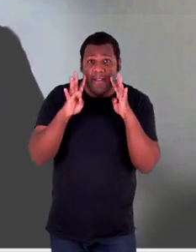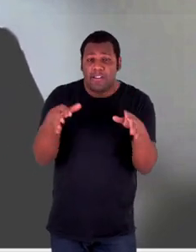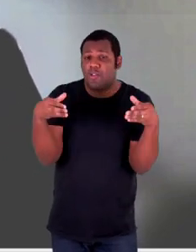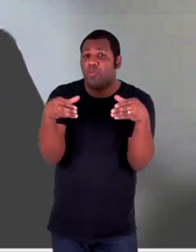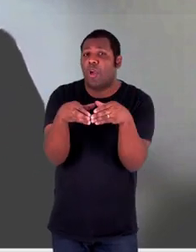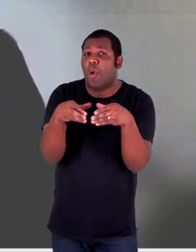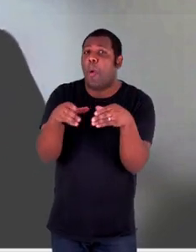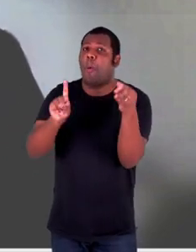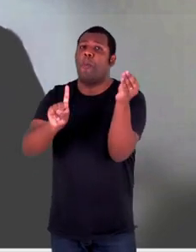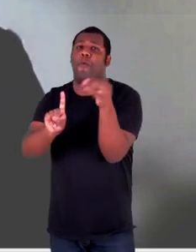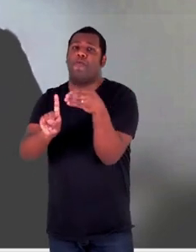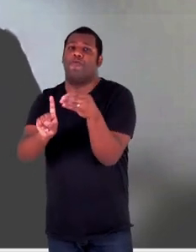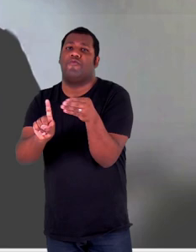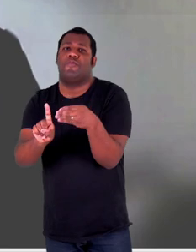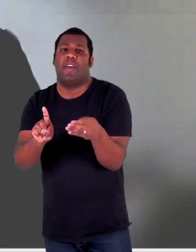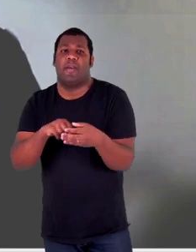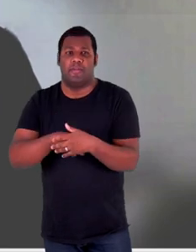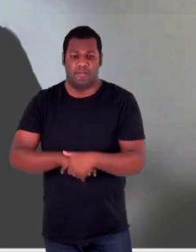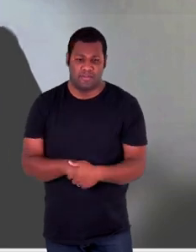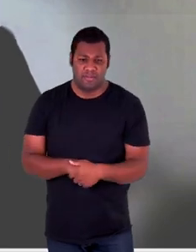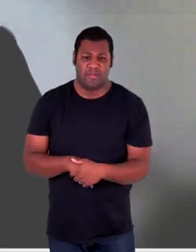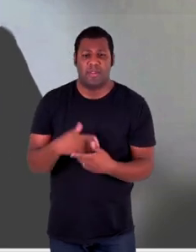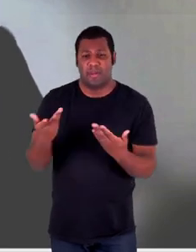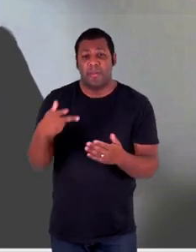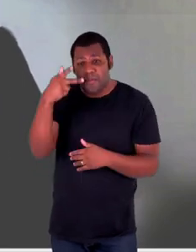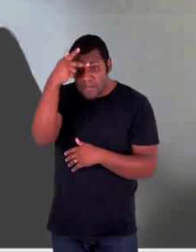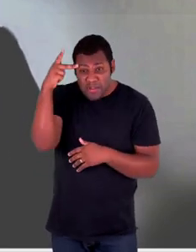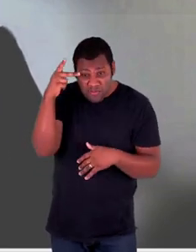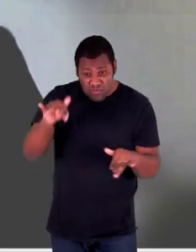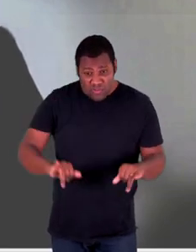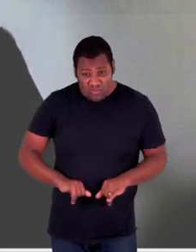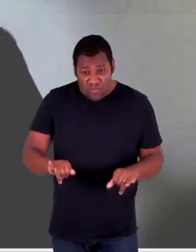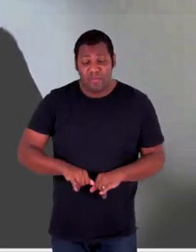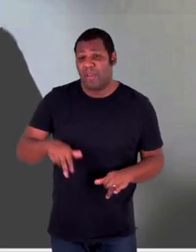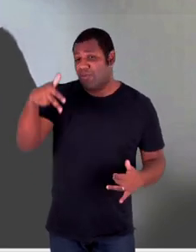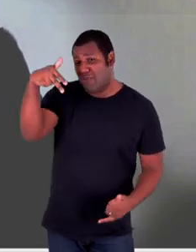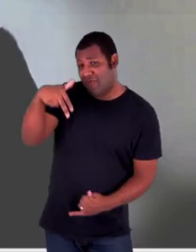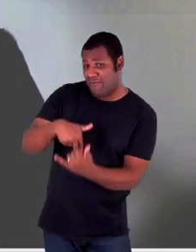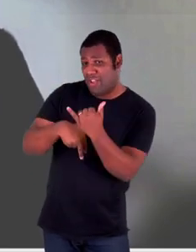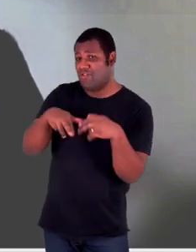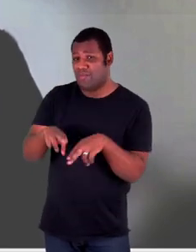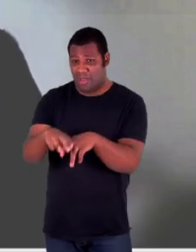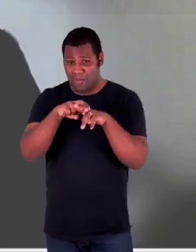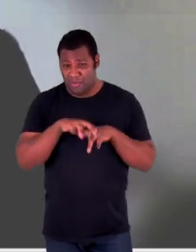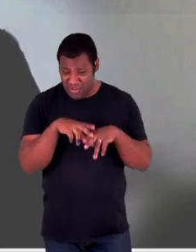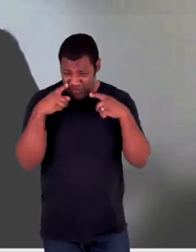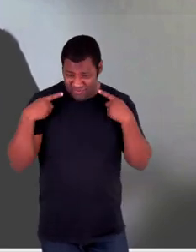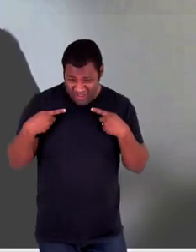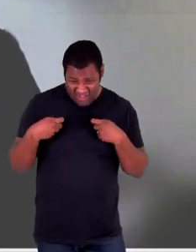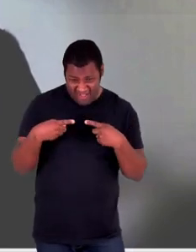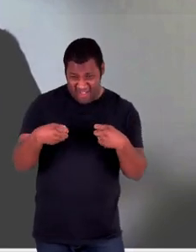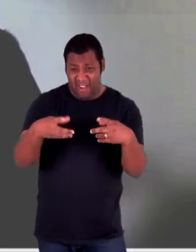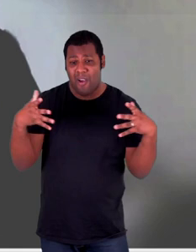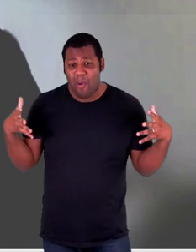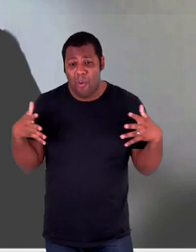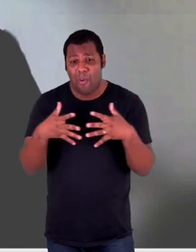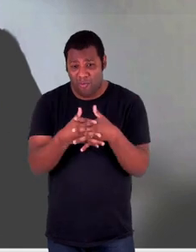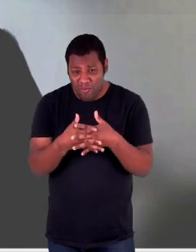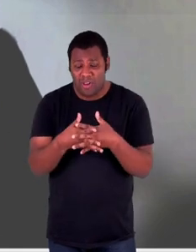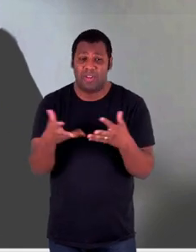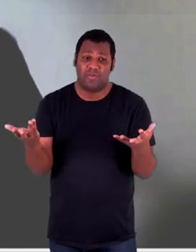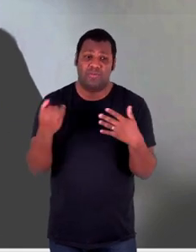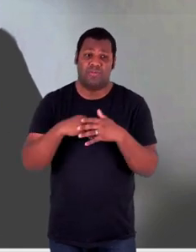ao Estado brasileiro na situação de vítimas de conflitos armados, de guerras, de uma maneira geral, tal como se